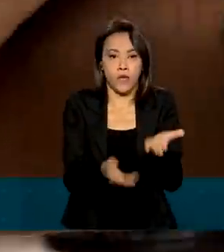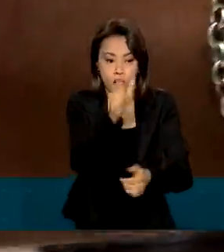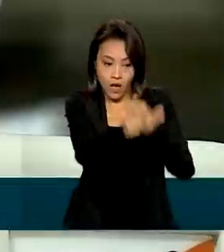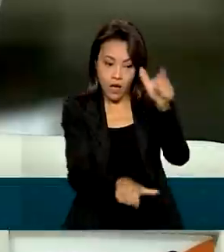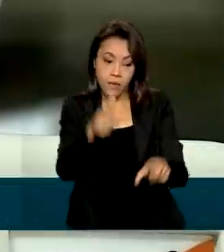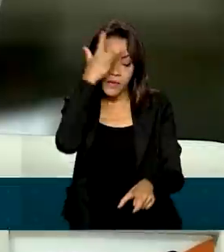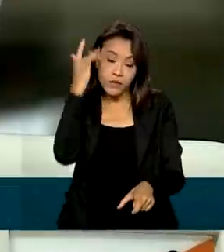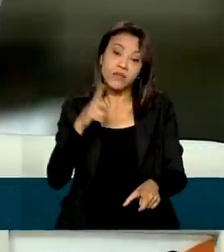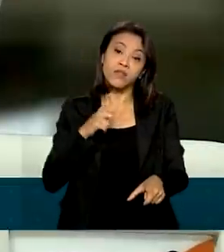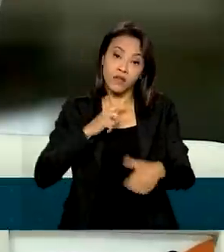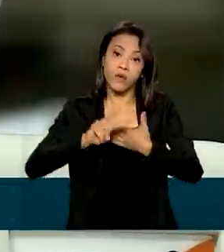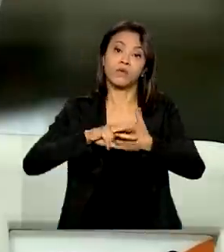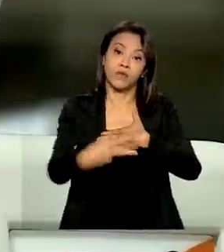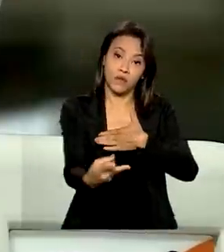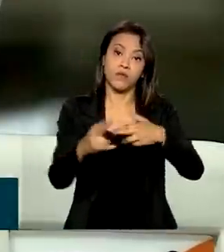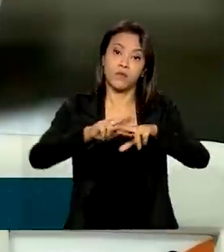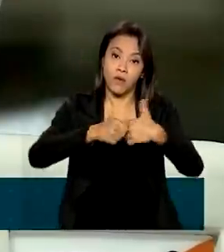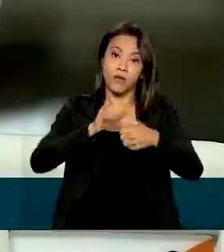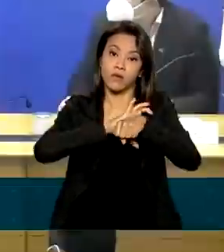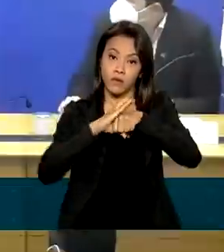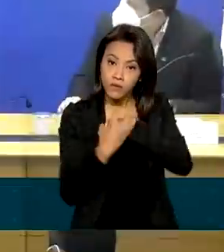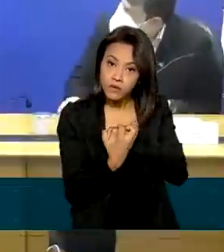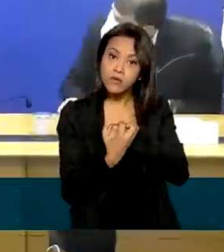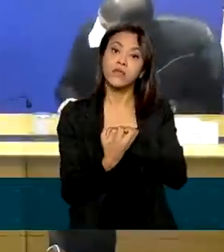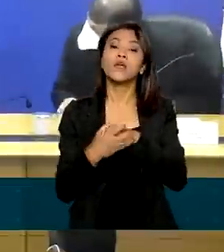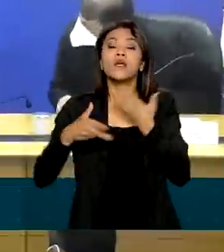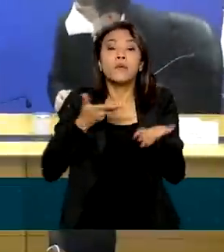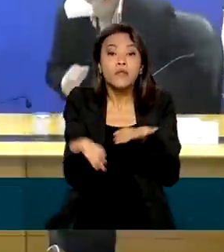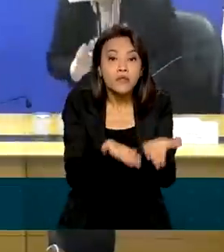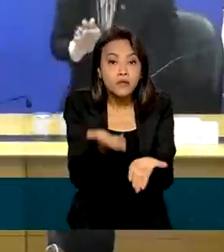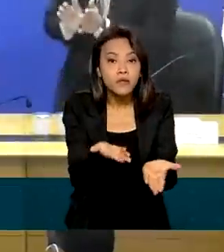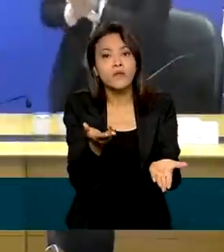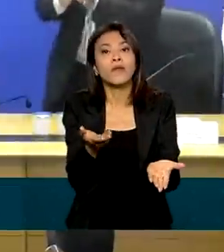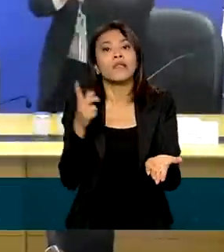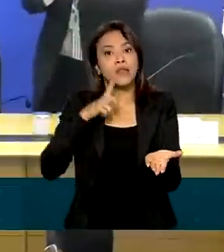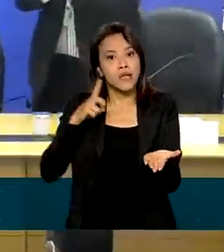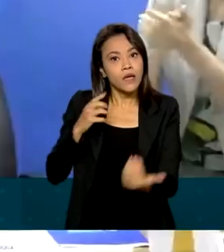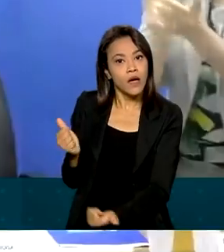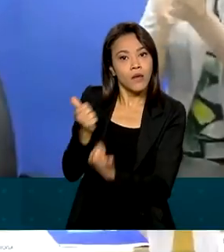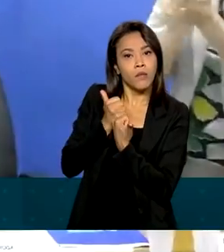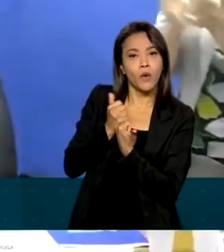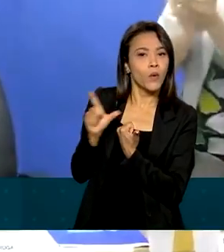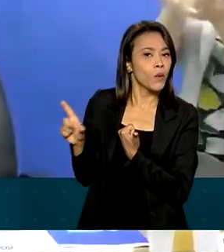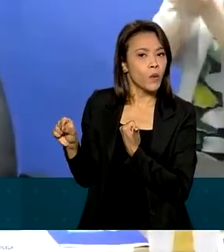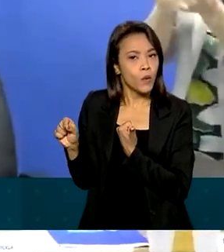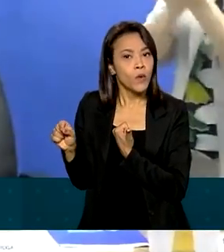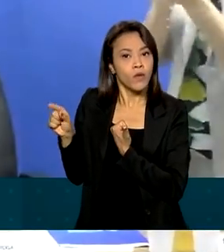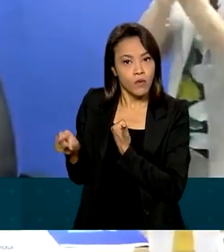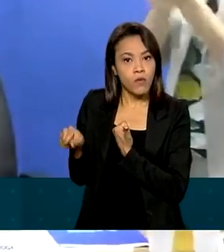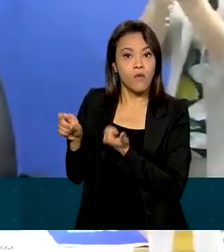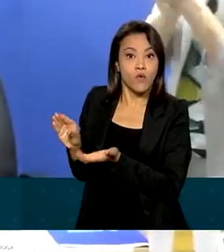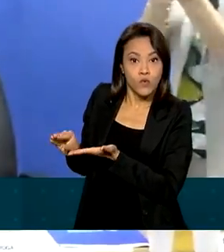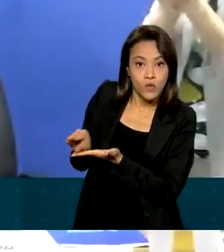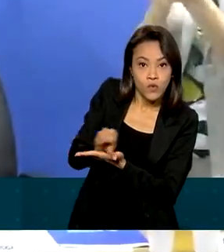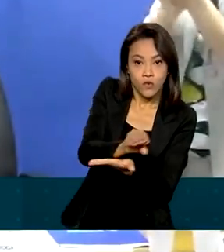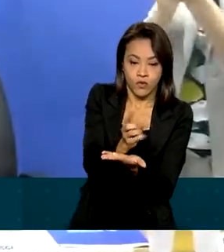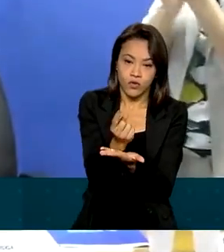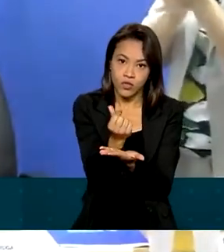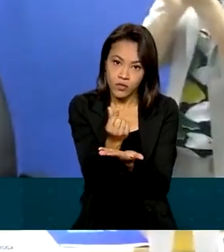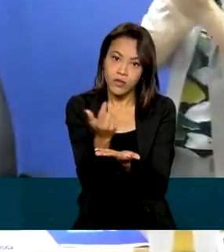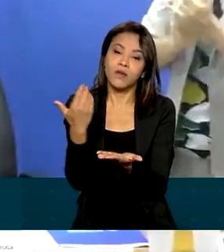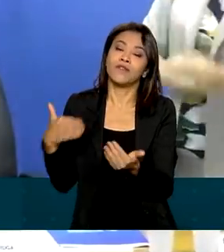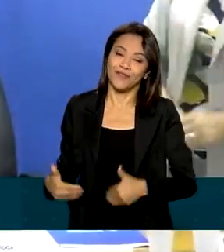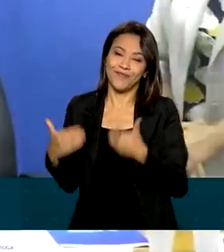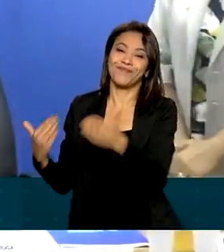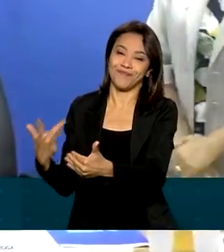ficaram com sequelas da Covid. E o atendimento a eles ganha reforço agora com repasses financeiros do